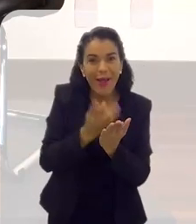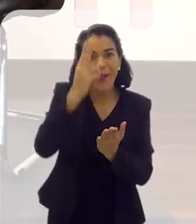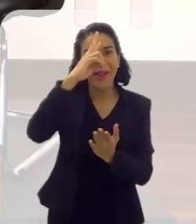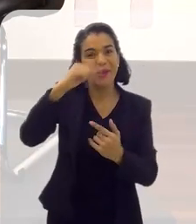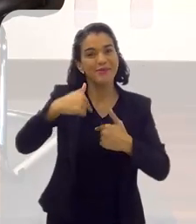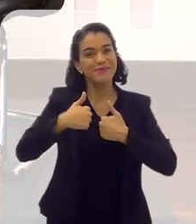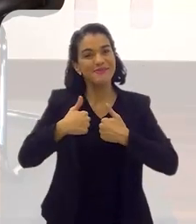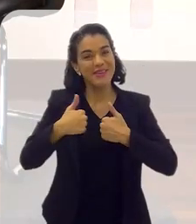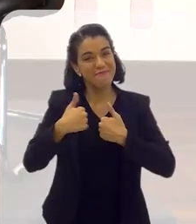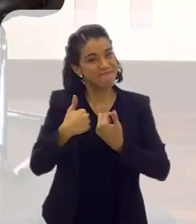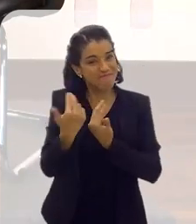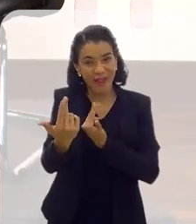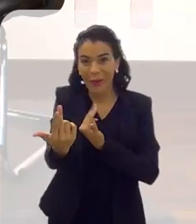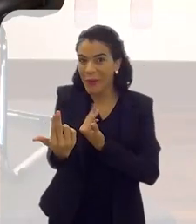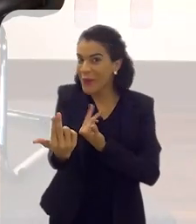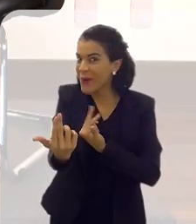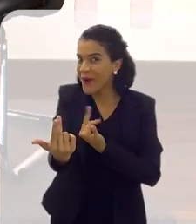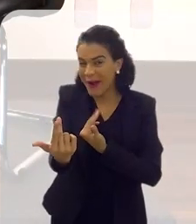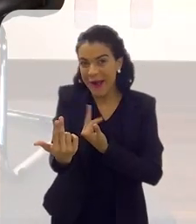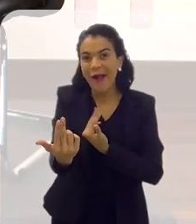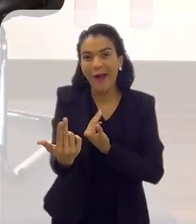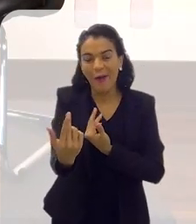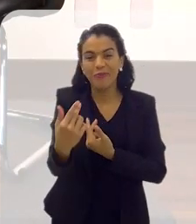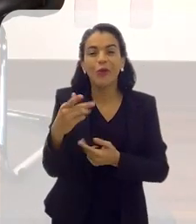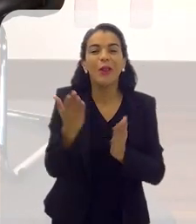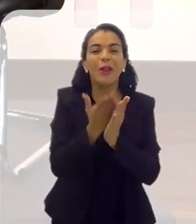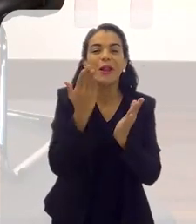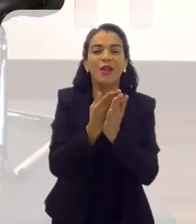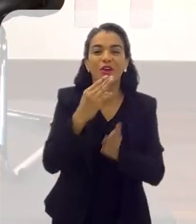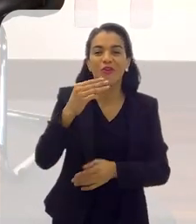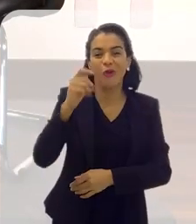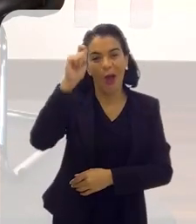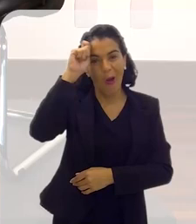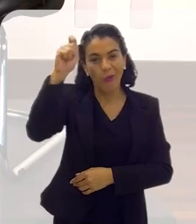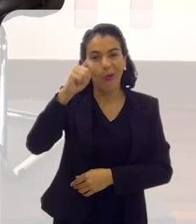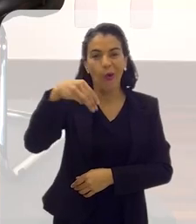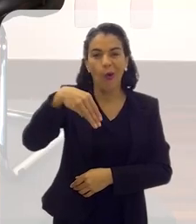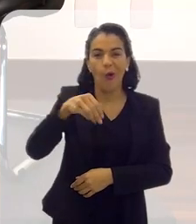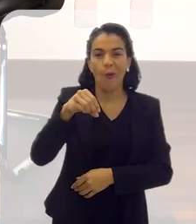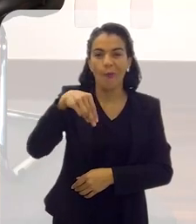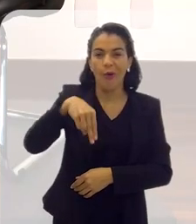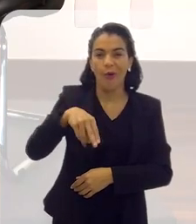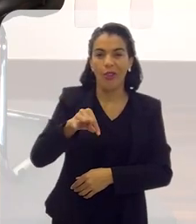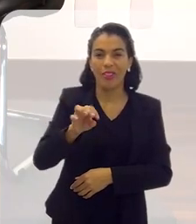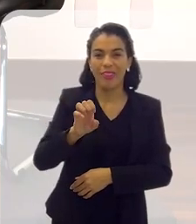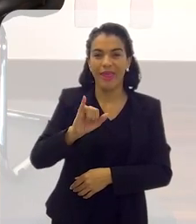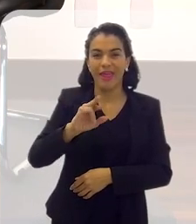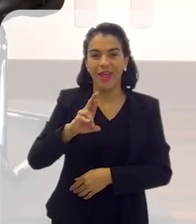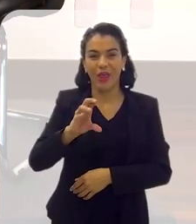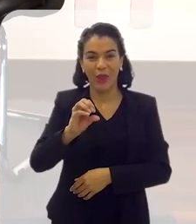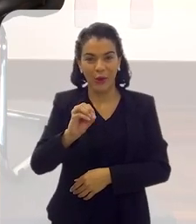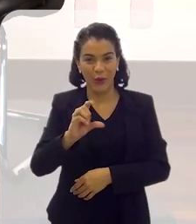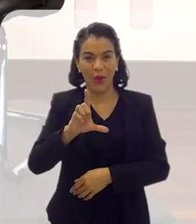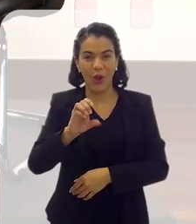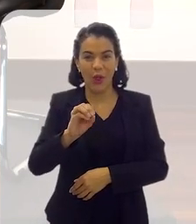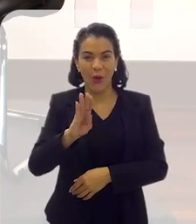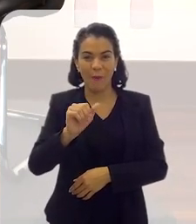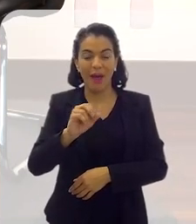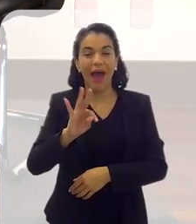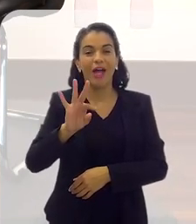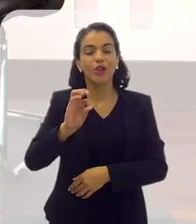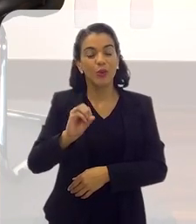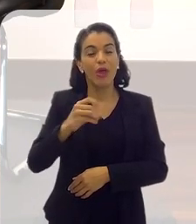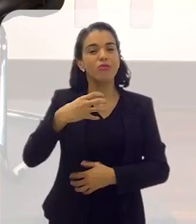Maré. E aí eu me lembro de mim. Porque eu fazia isso, o livro de Monteiro Lobato. Porque eu queria voar. Eu voava.